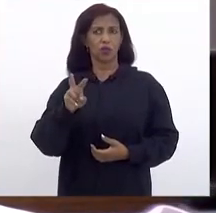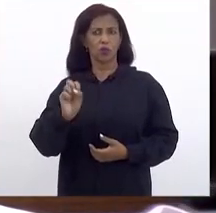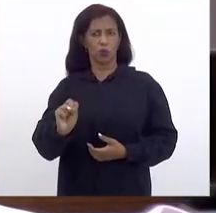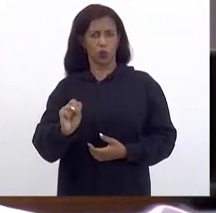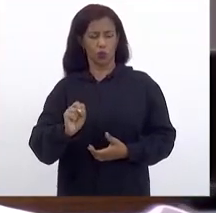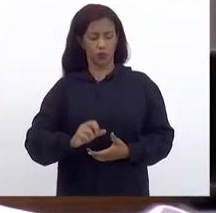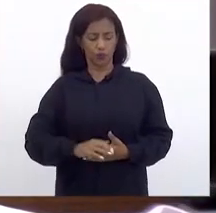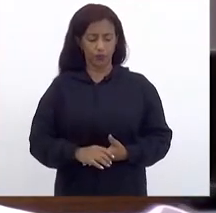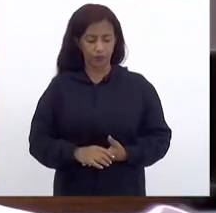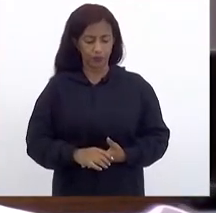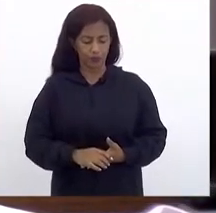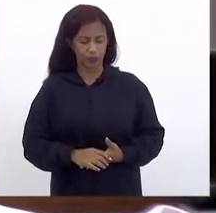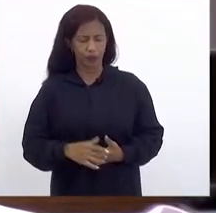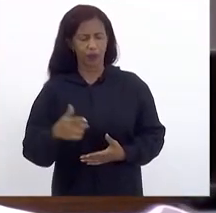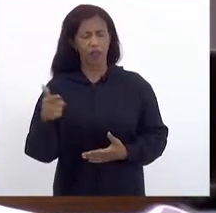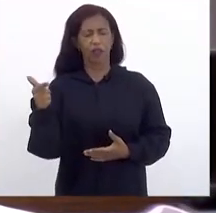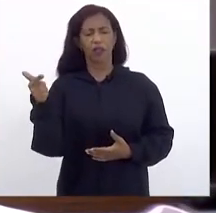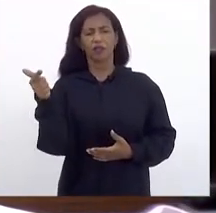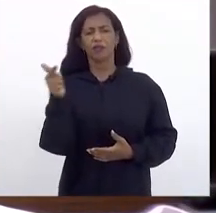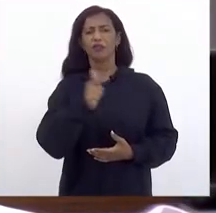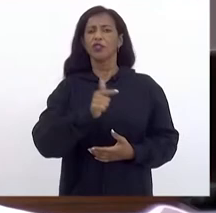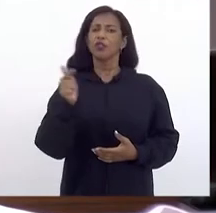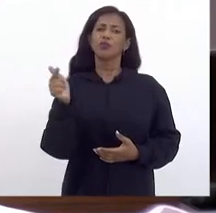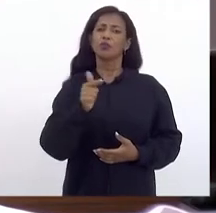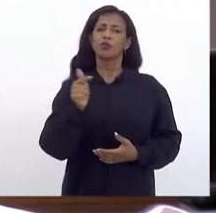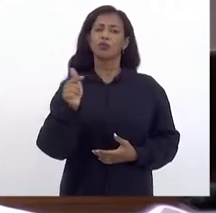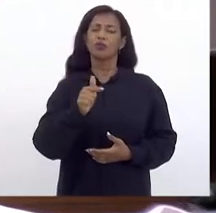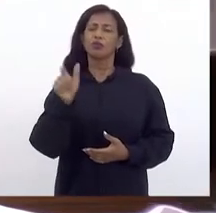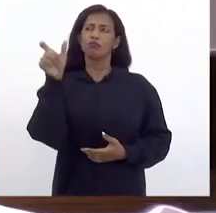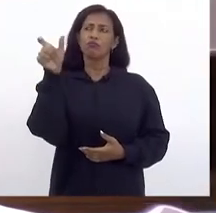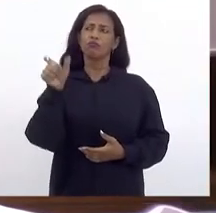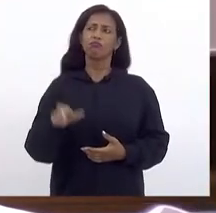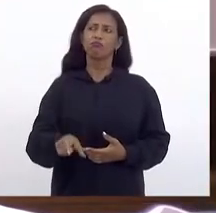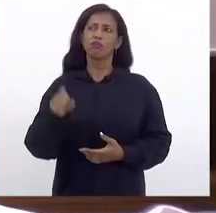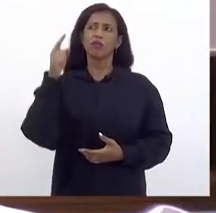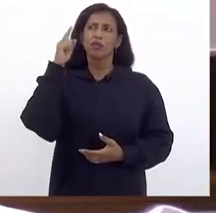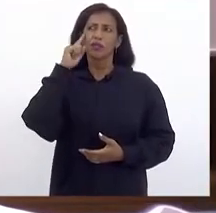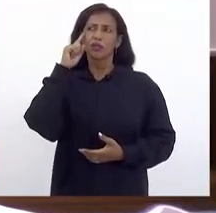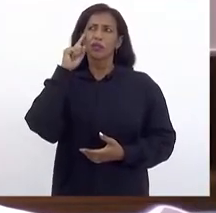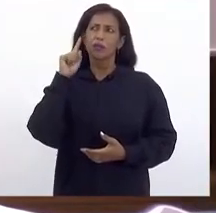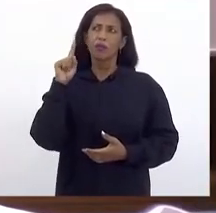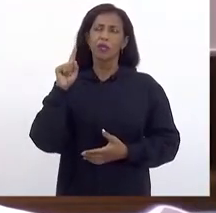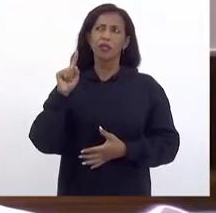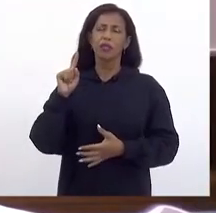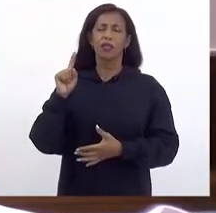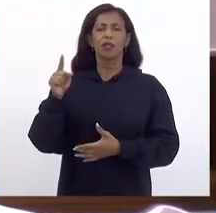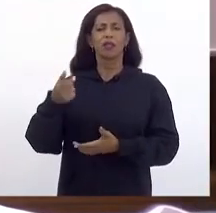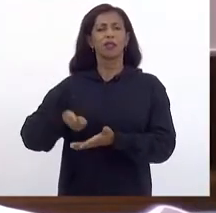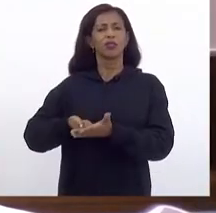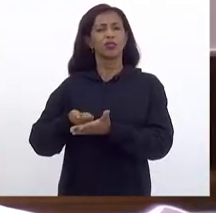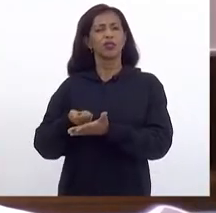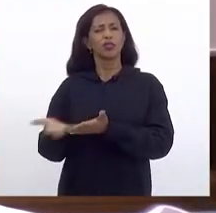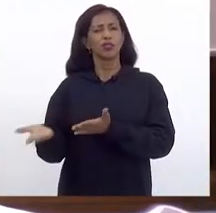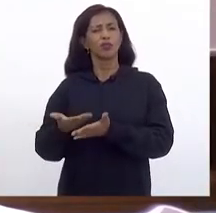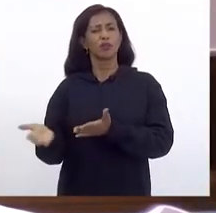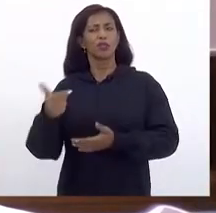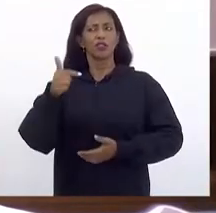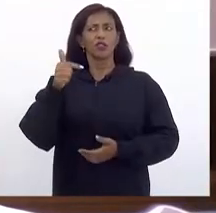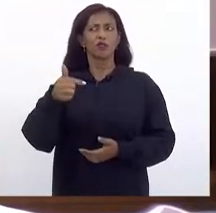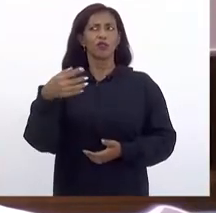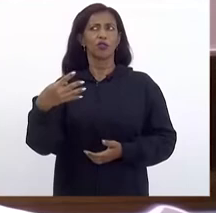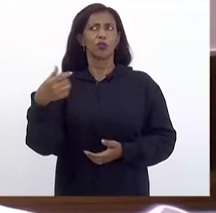E em 22 O senhor Projeta Despesa Corrente De 24 12